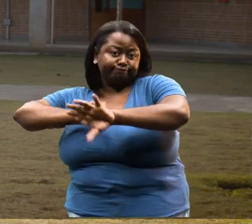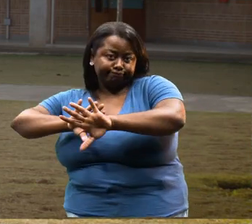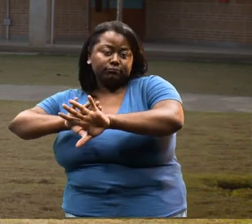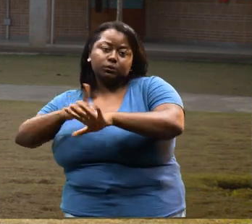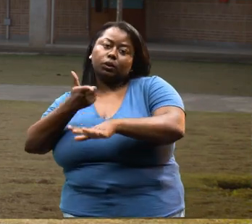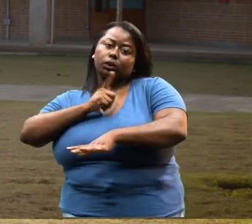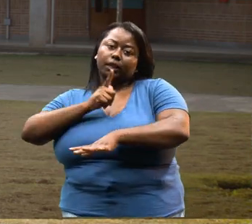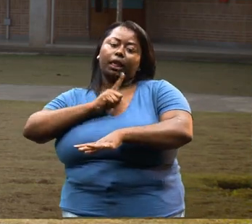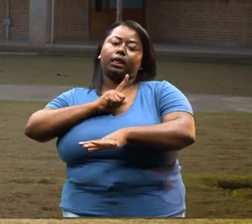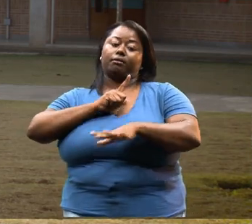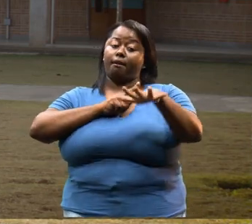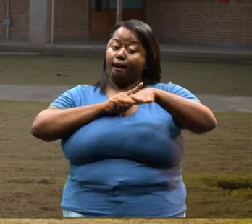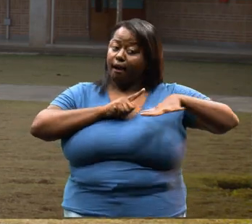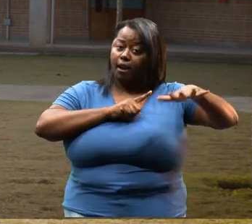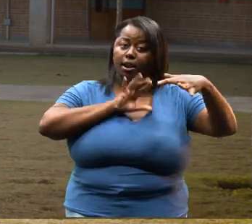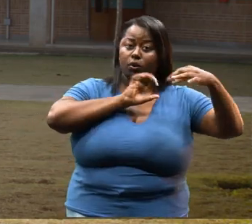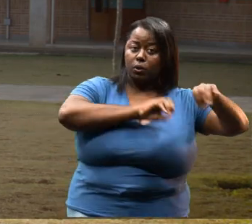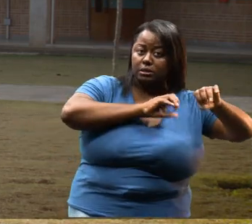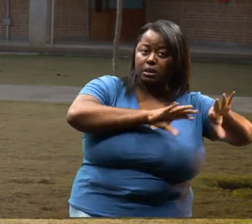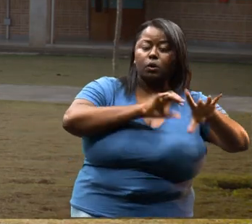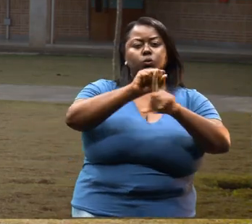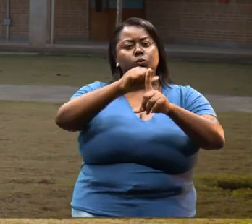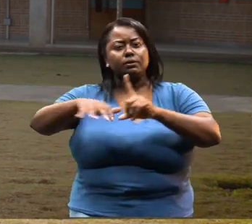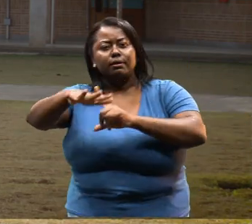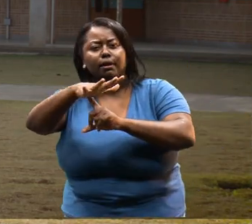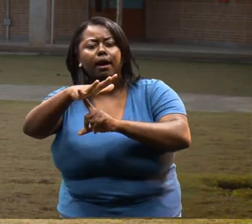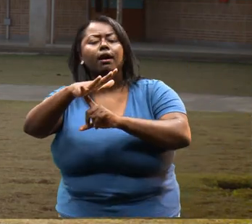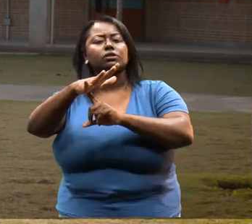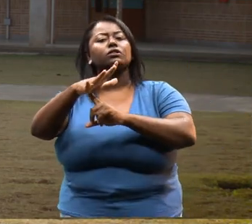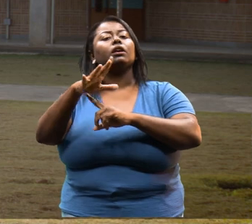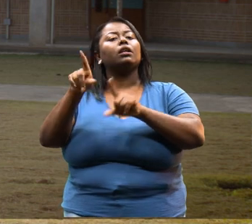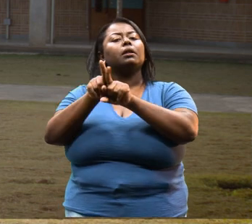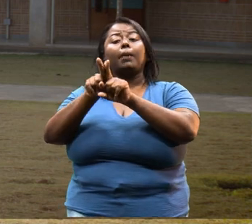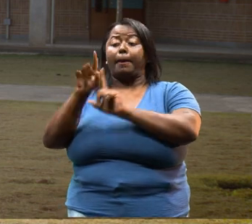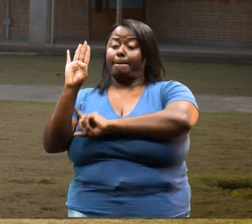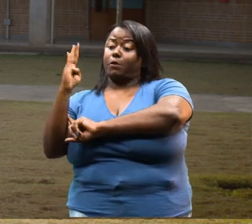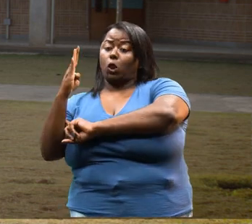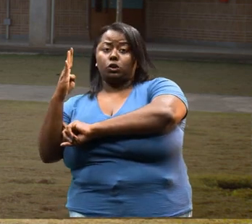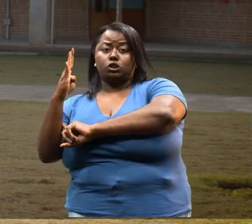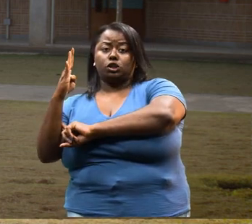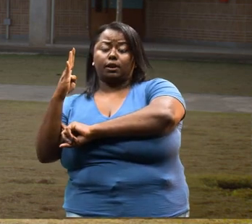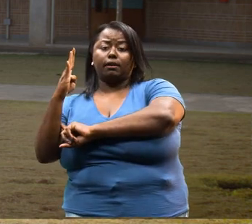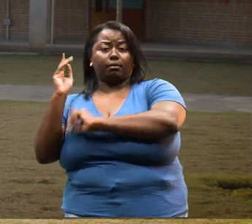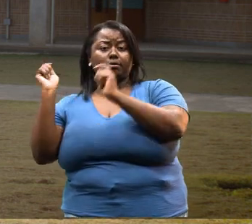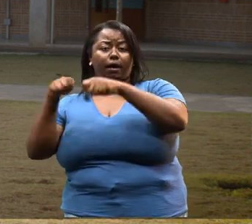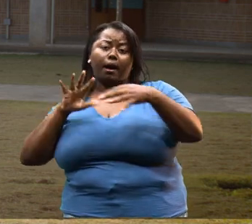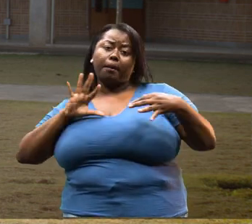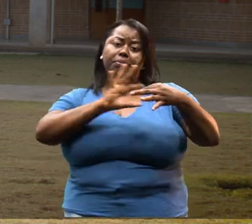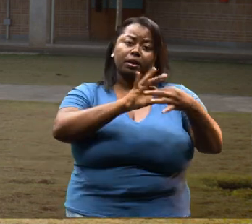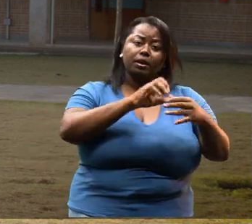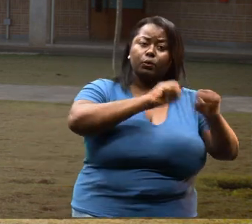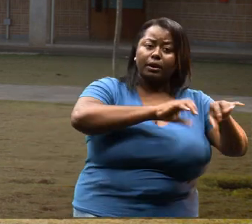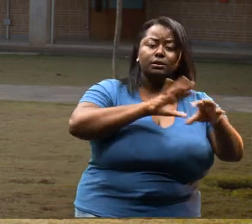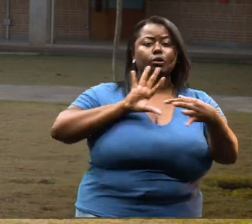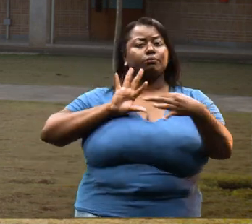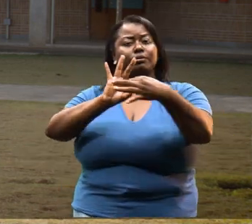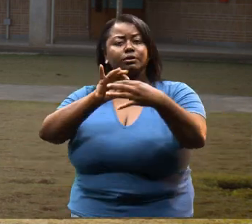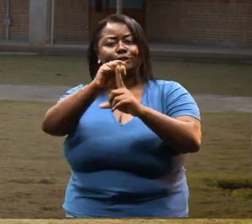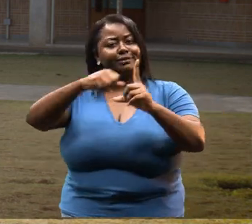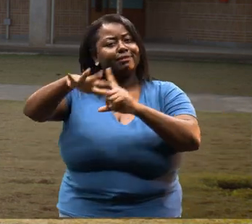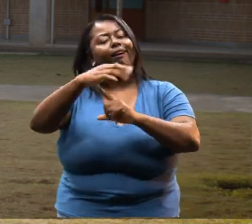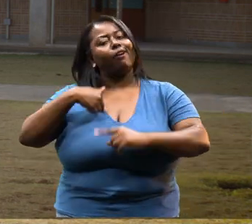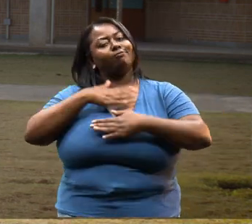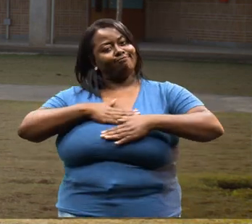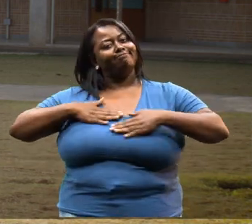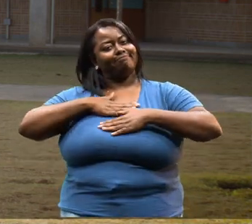envolve educação, sociedade, e faz uma ponte entre a biologia e a educação e a